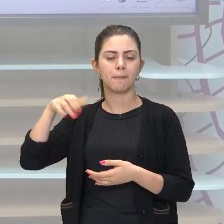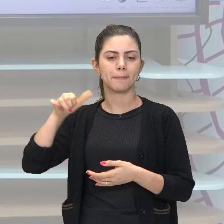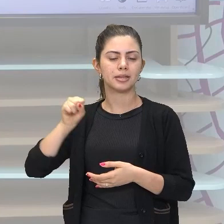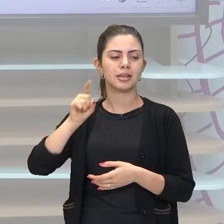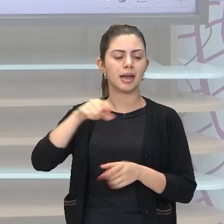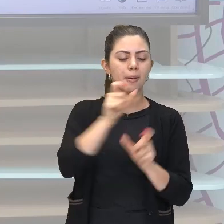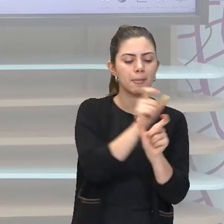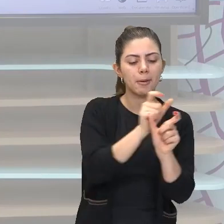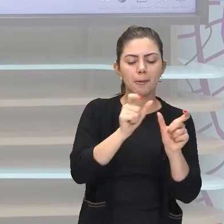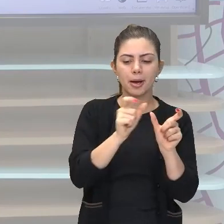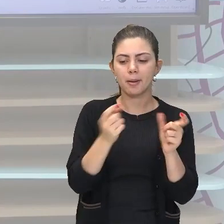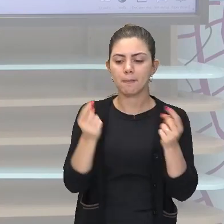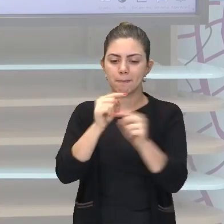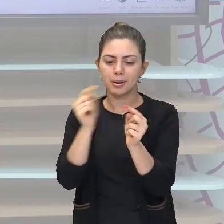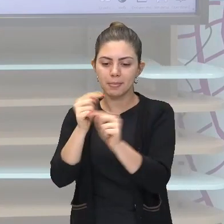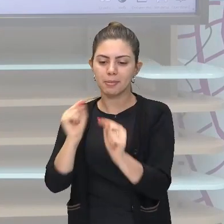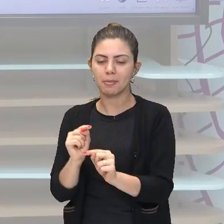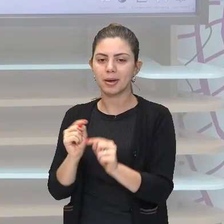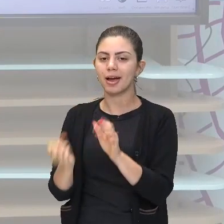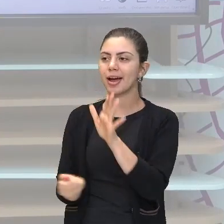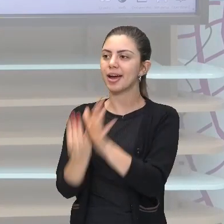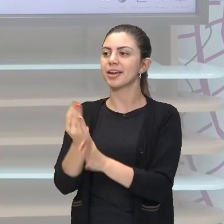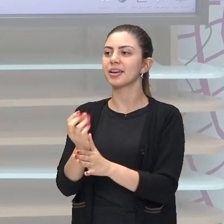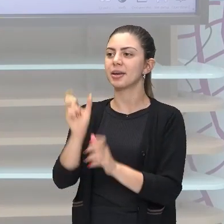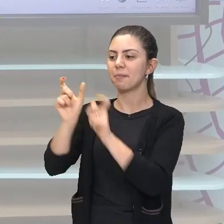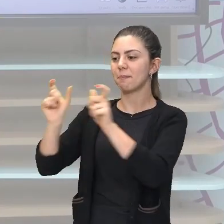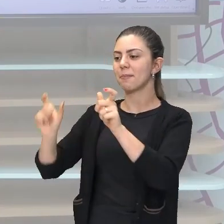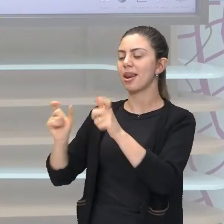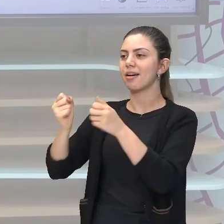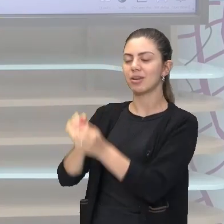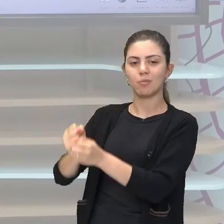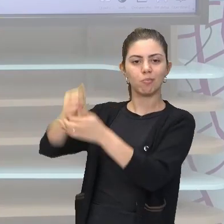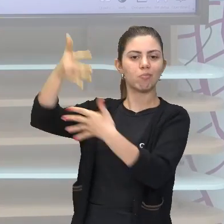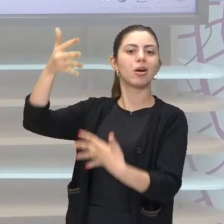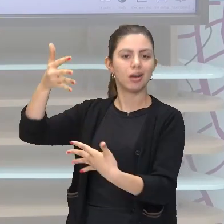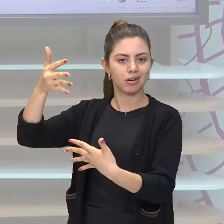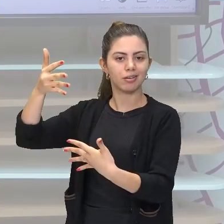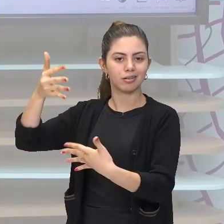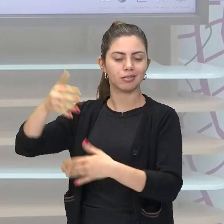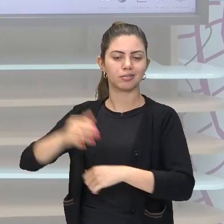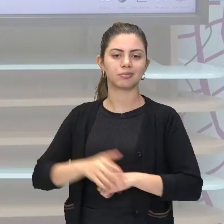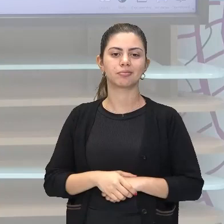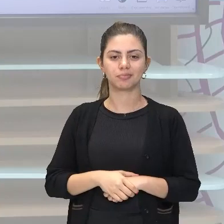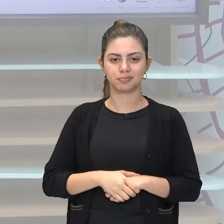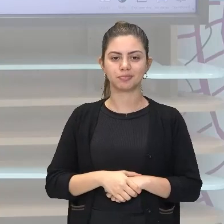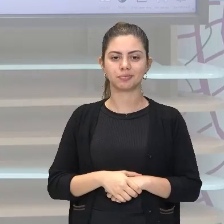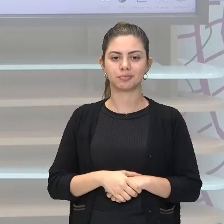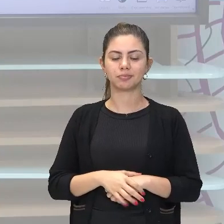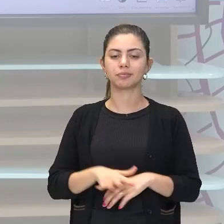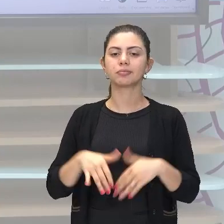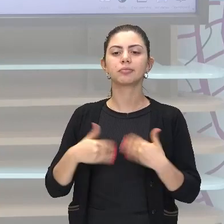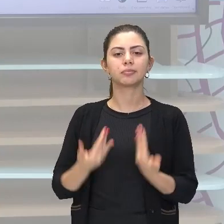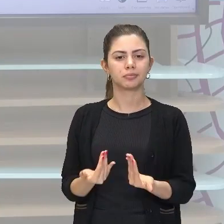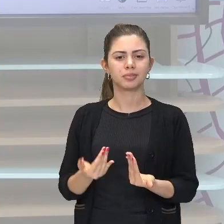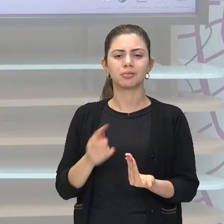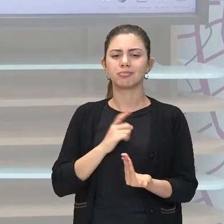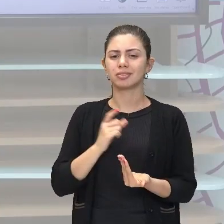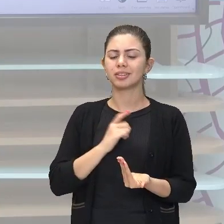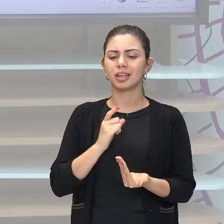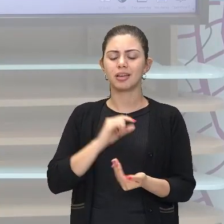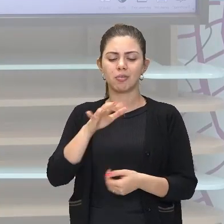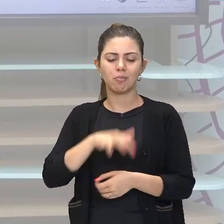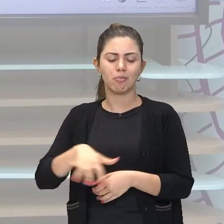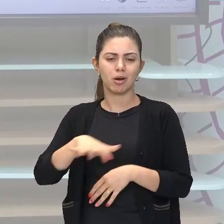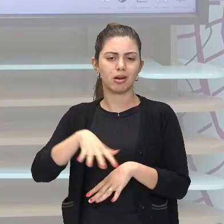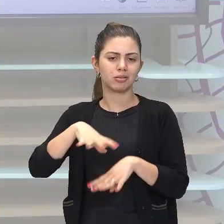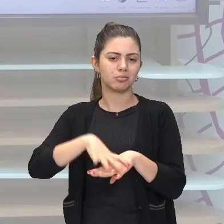E quando você troca as letras, você vai construindo novas palavras. Então, existe uma matemática